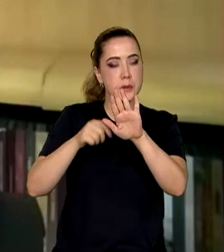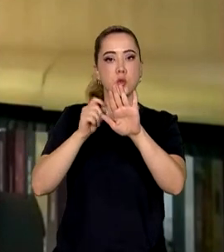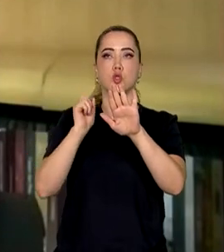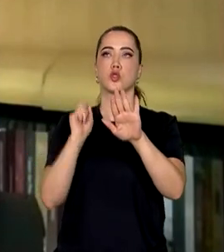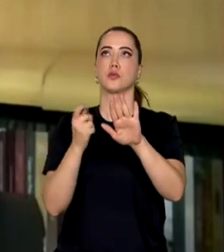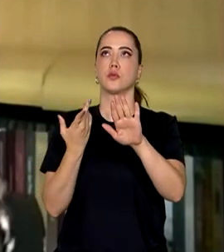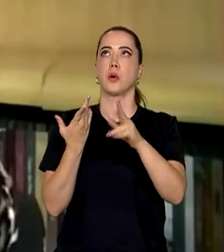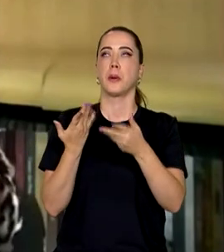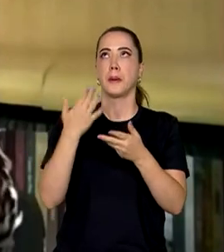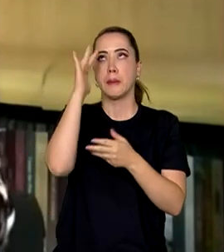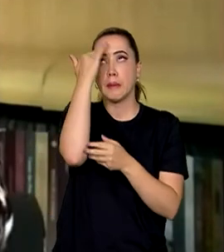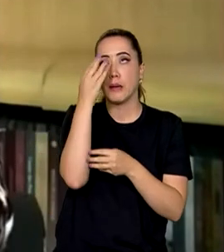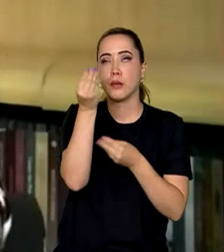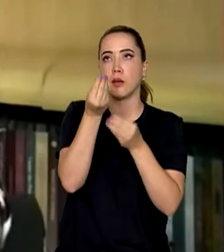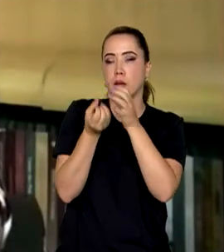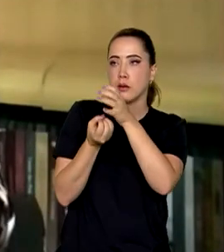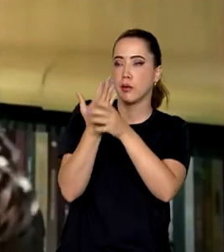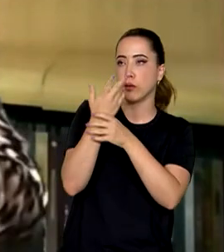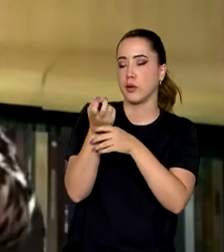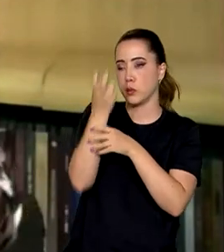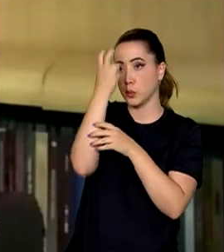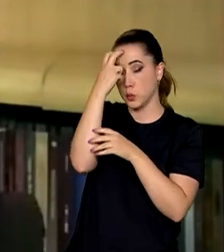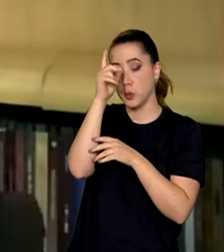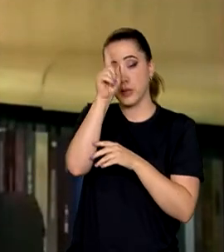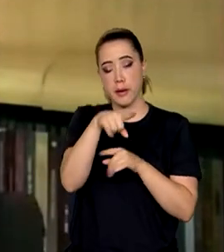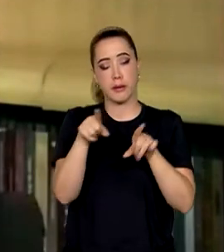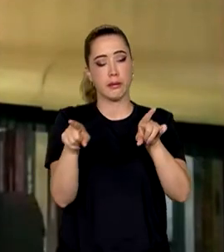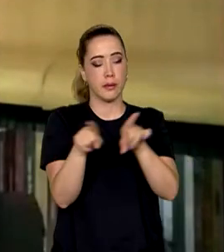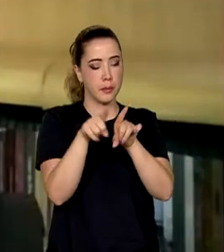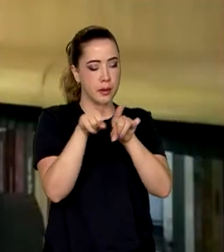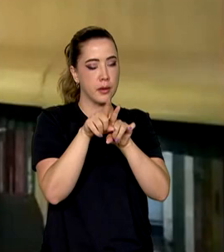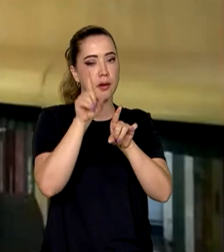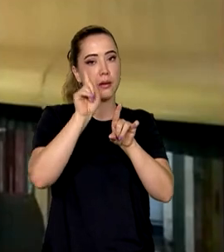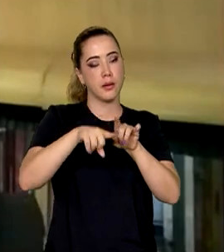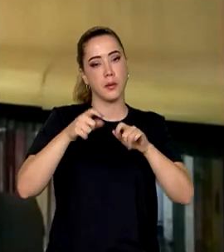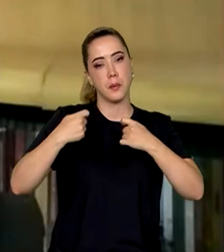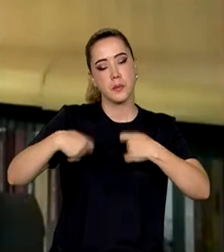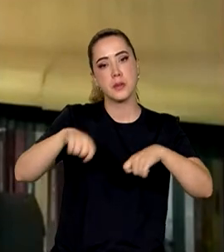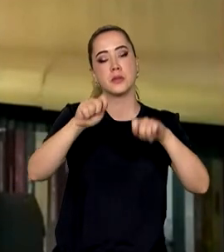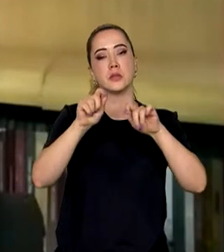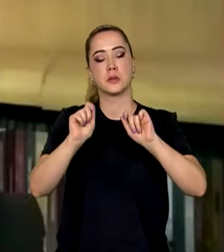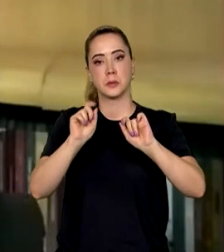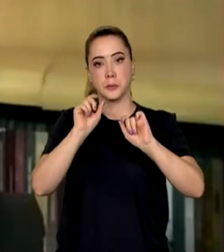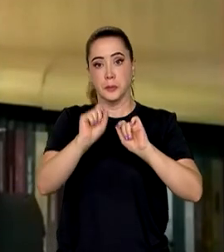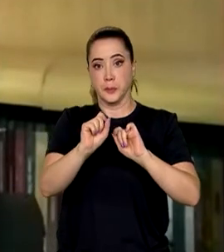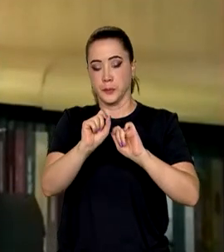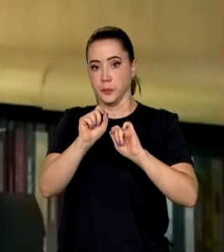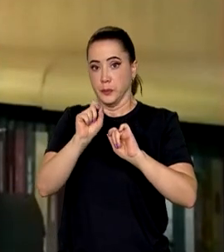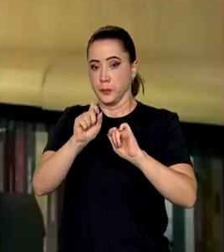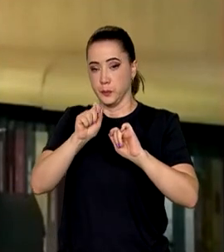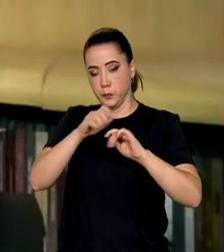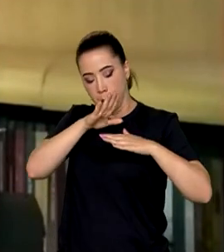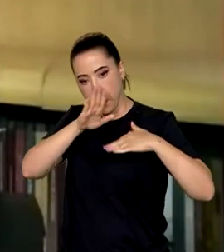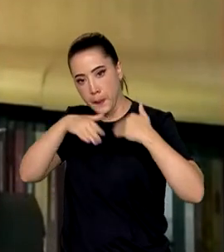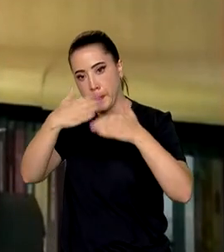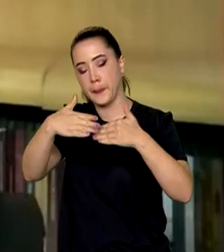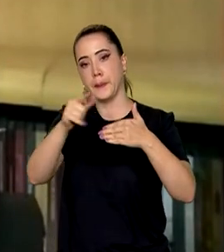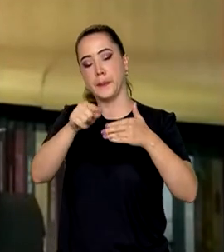entender que fomentar a cultura é também uma ferramenta de desenvolvimento